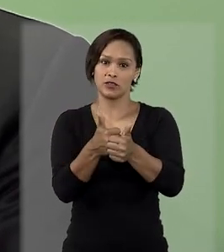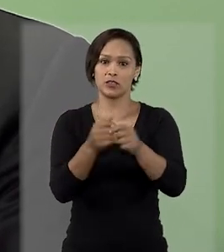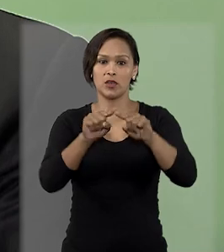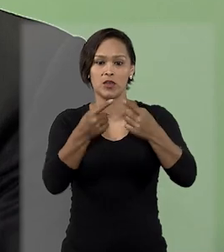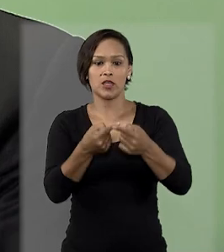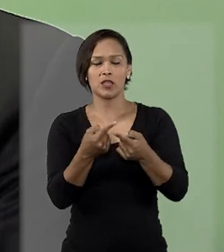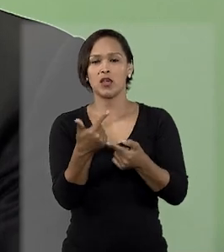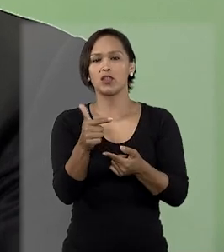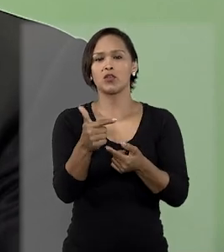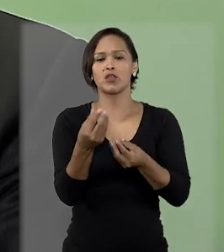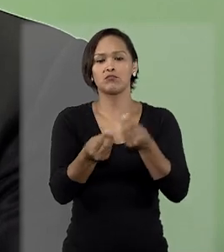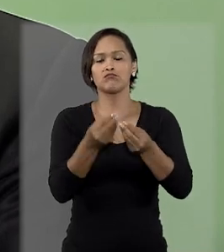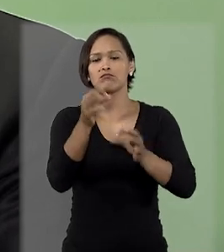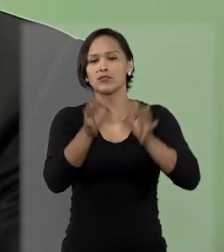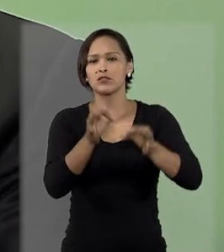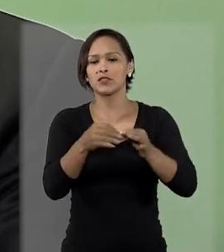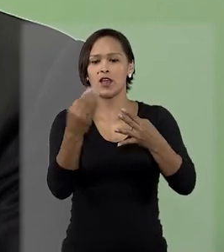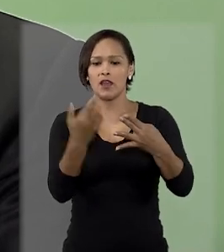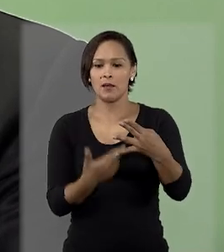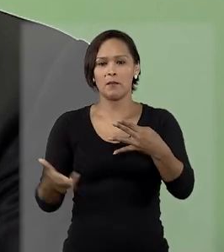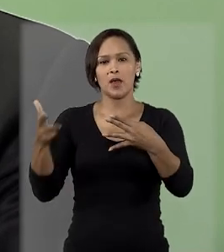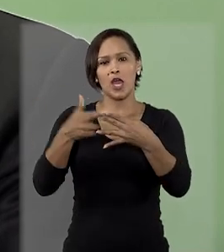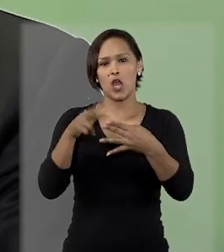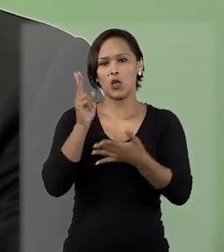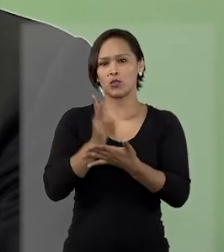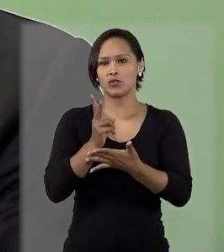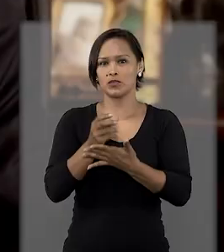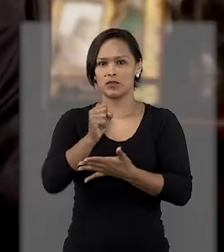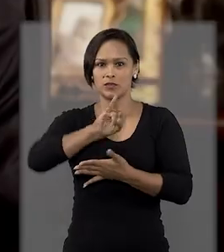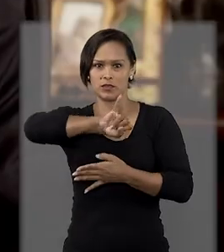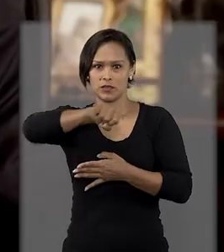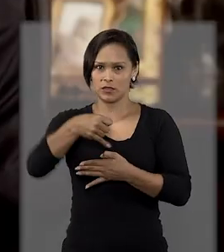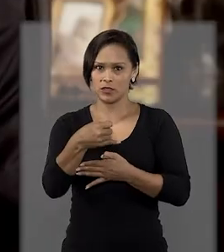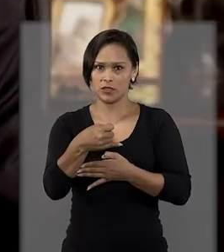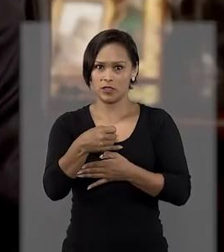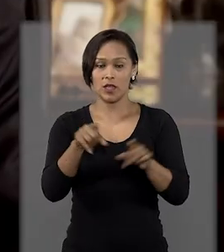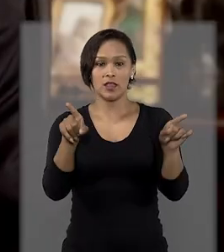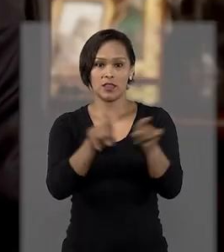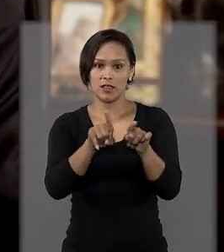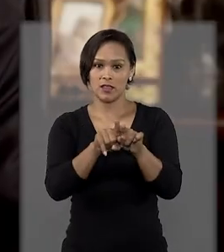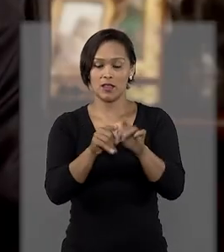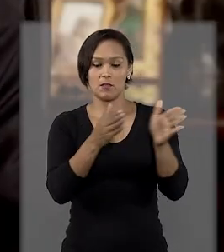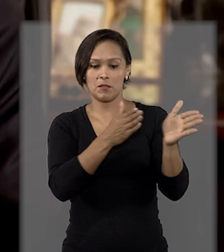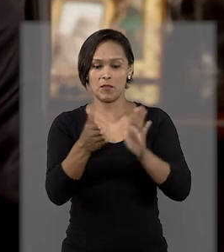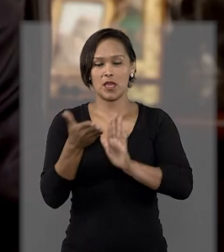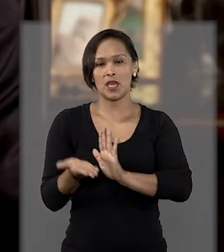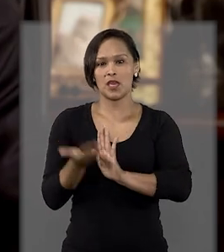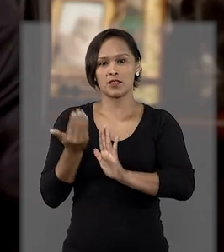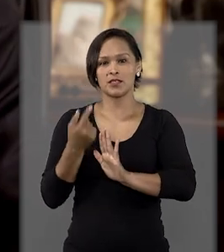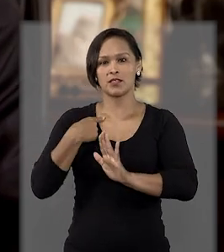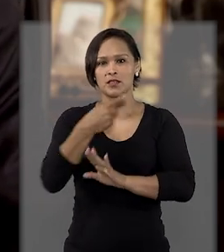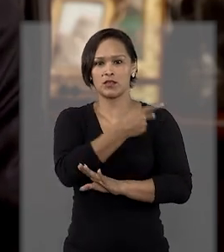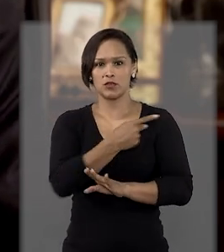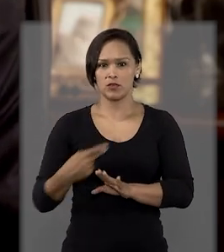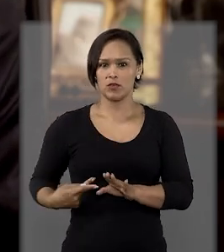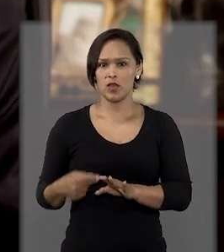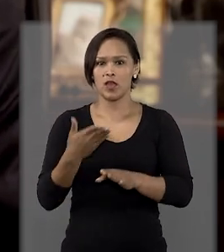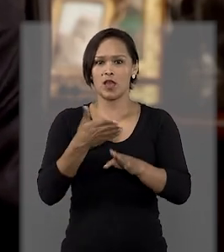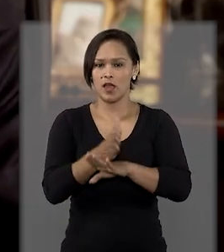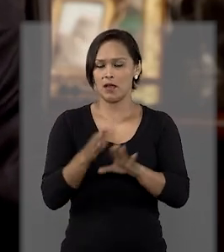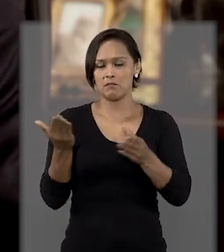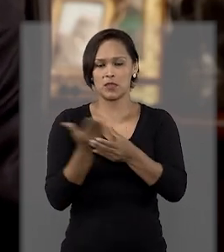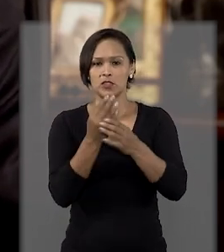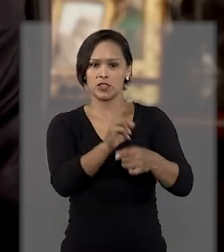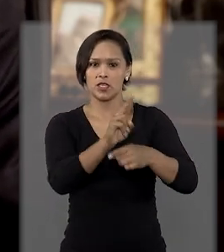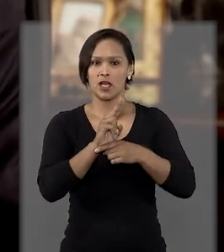havendo justificativa para permanecerem no STJ. Também devido à renúncia, o relator revogou a medida cautelar de